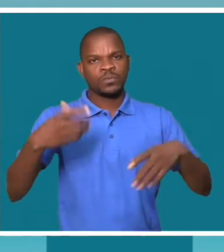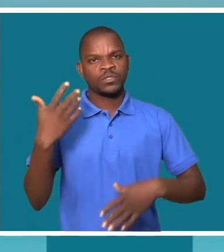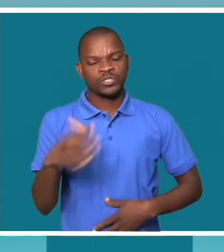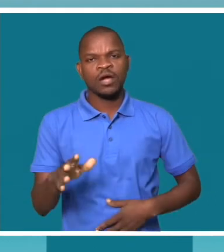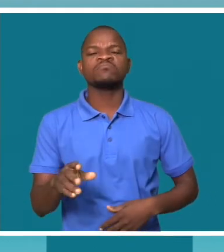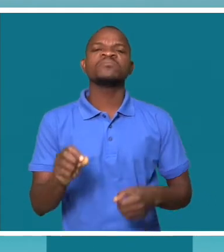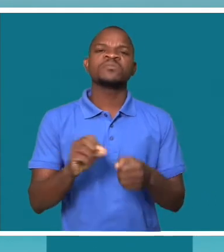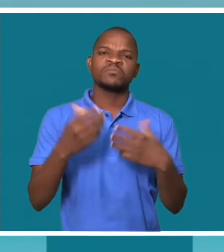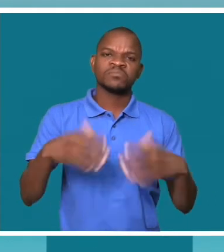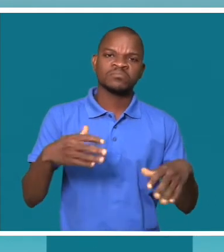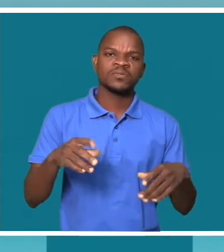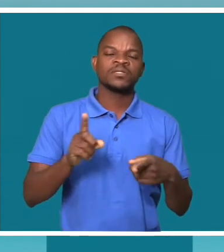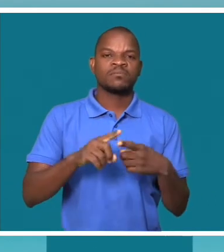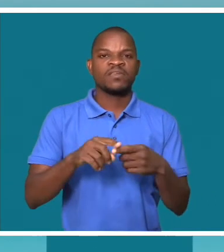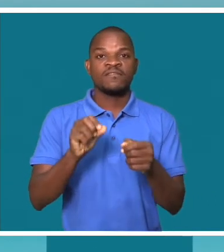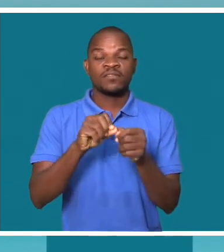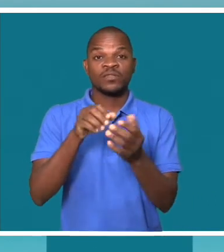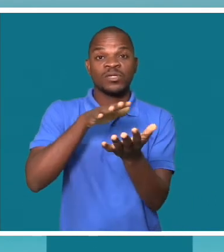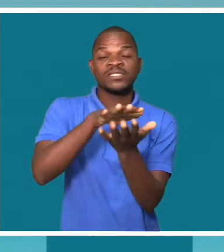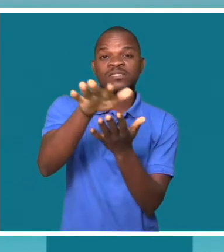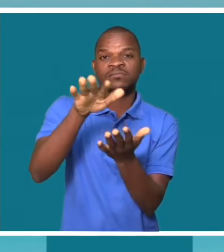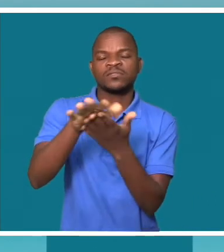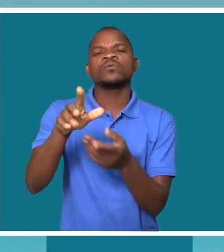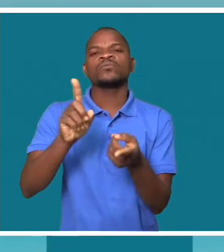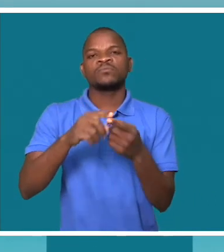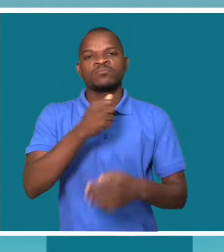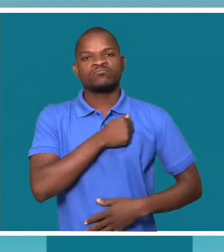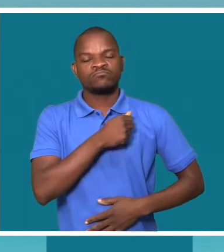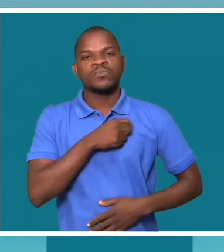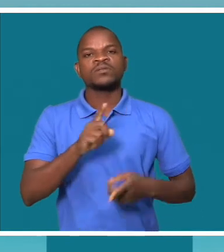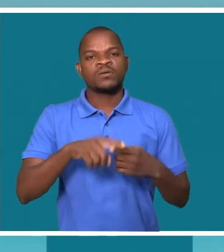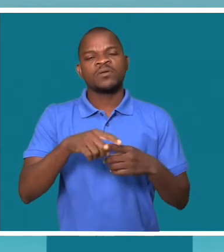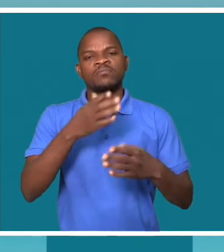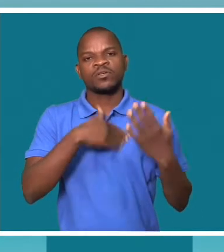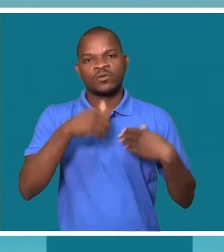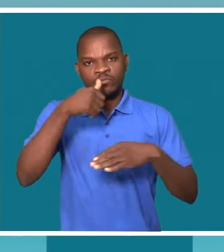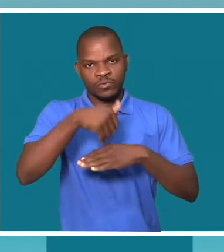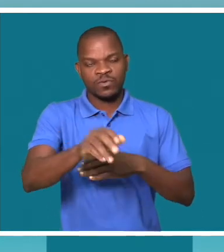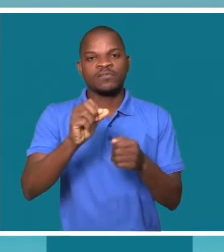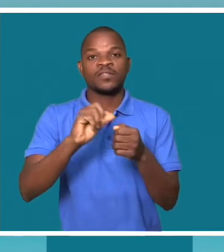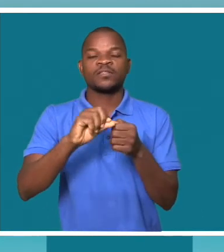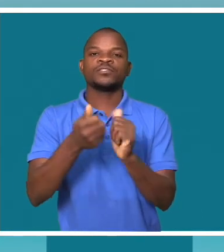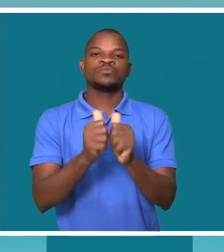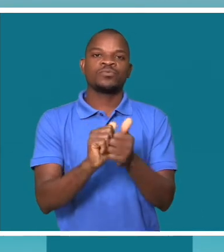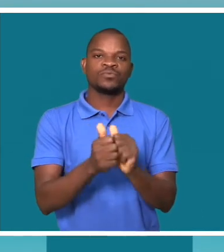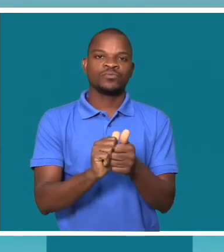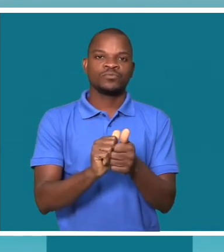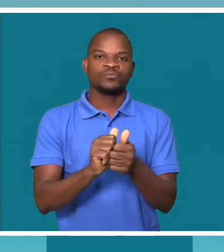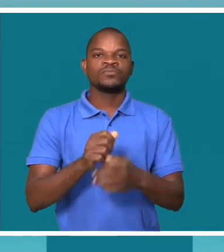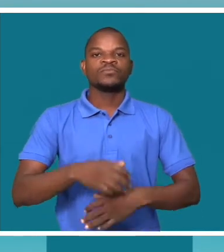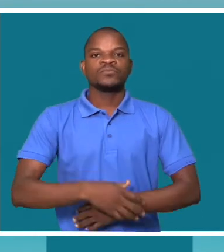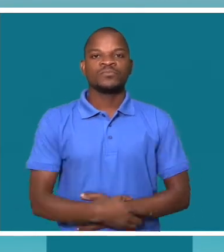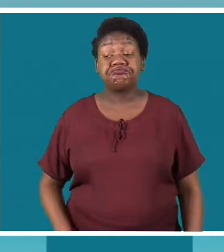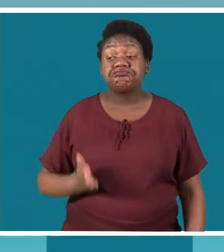divertiram, fizeram um trabalho importante de sensibilização, gostaram e se motivaram para continuar a praticar atividades físicas de